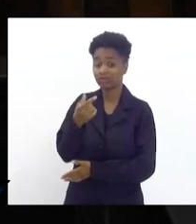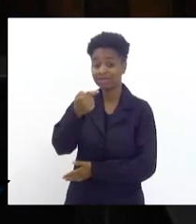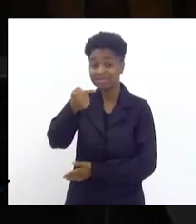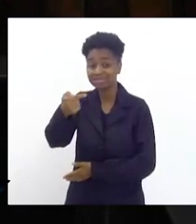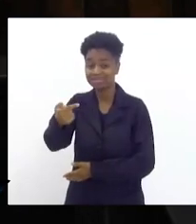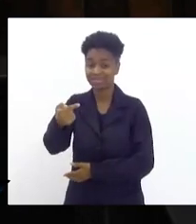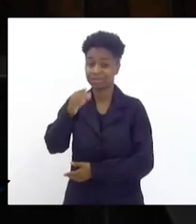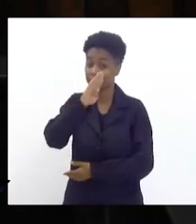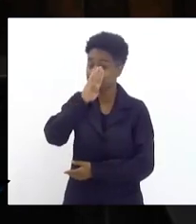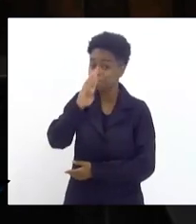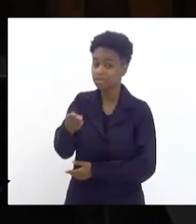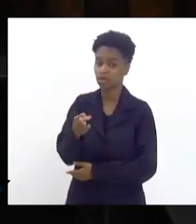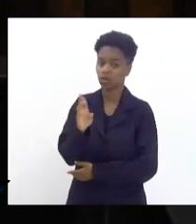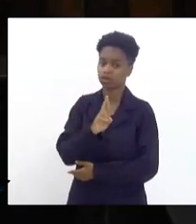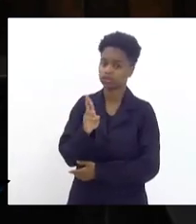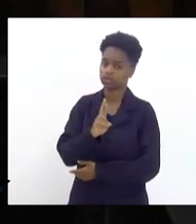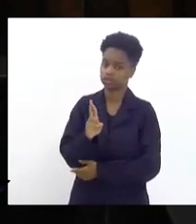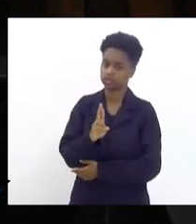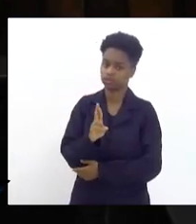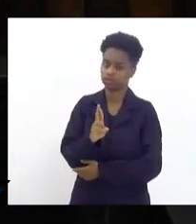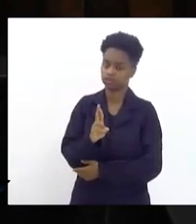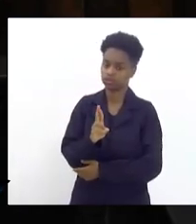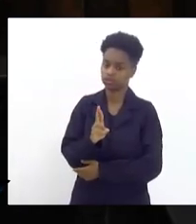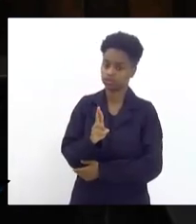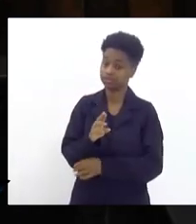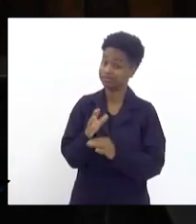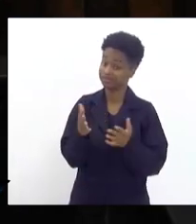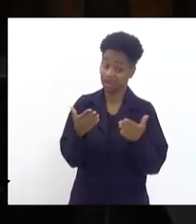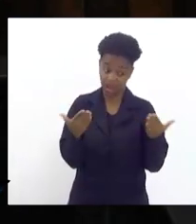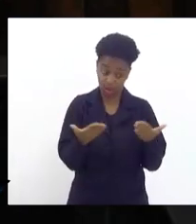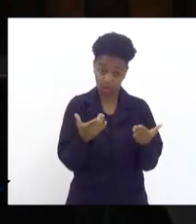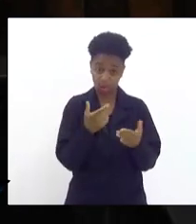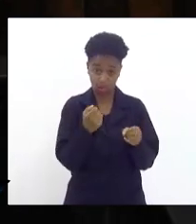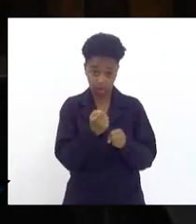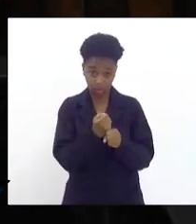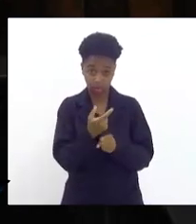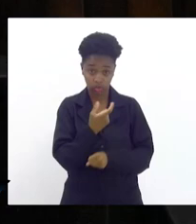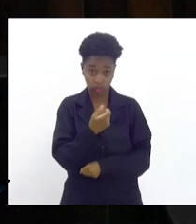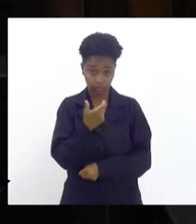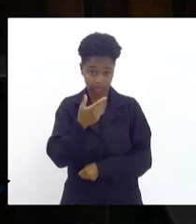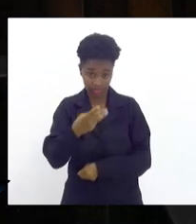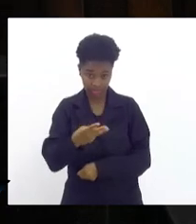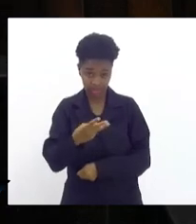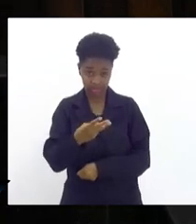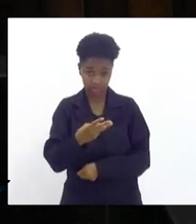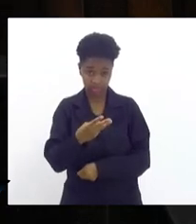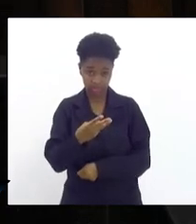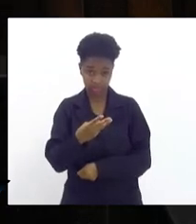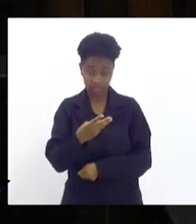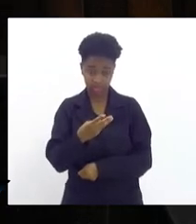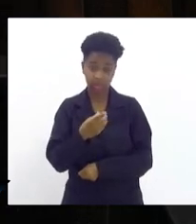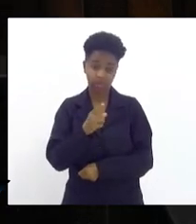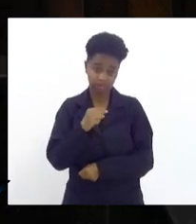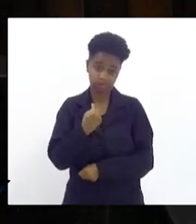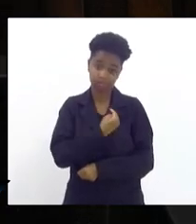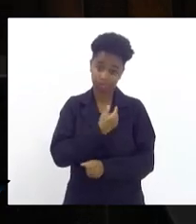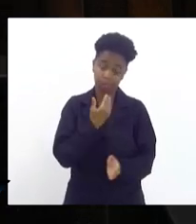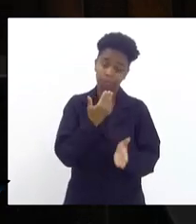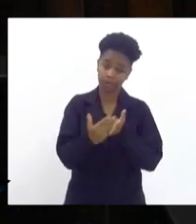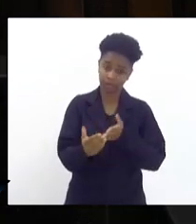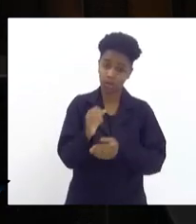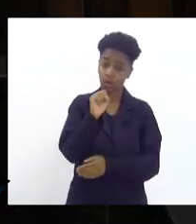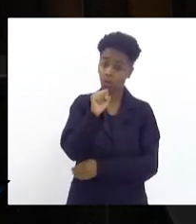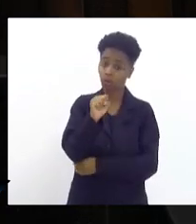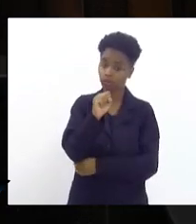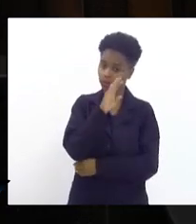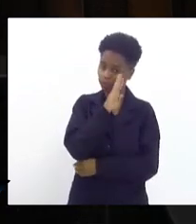bilhões de reais e esse ano a projeção é de perder 8